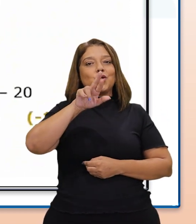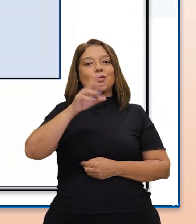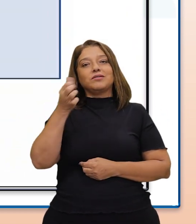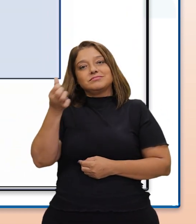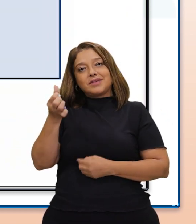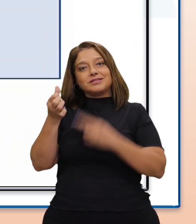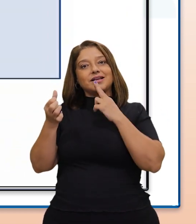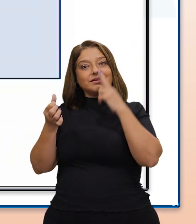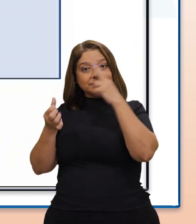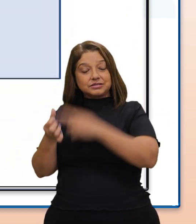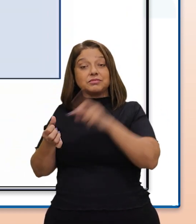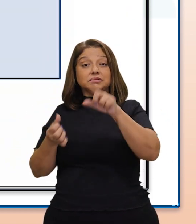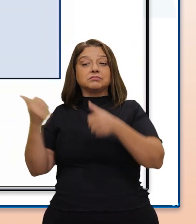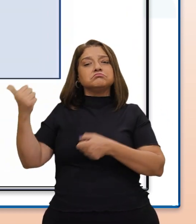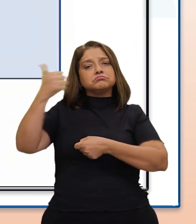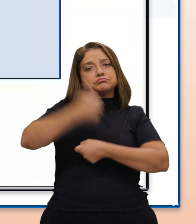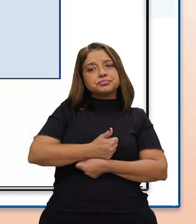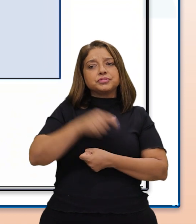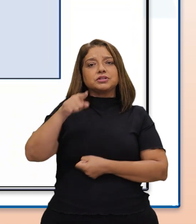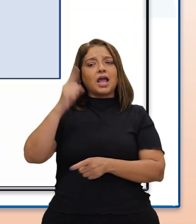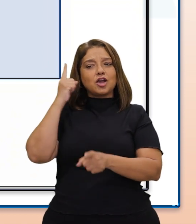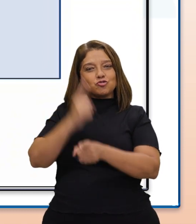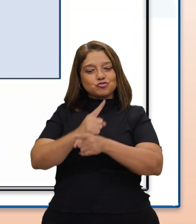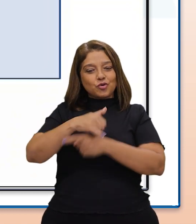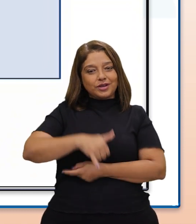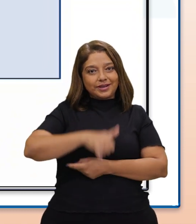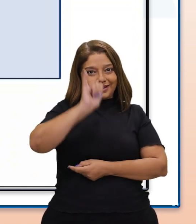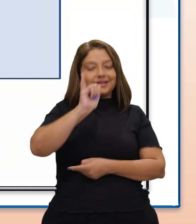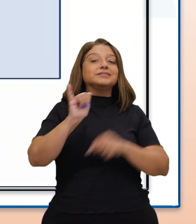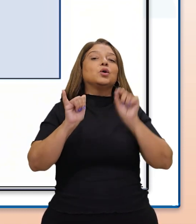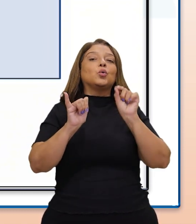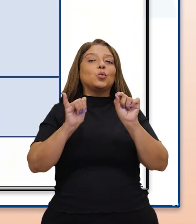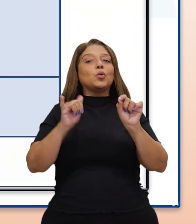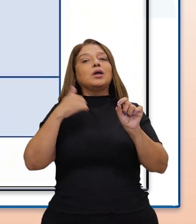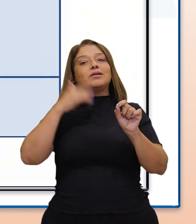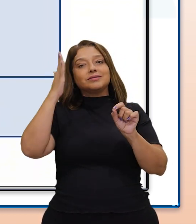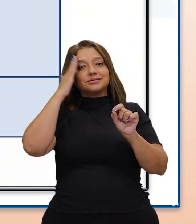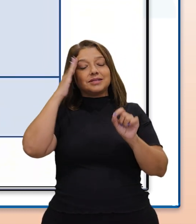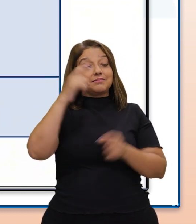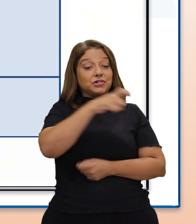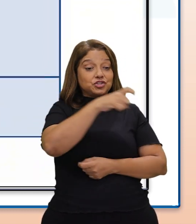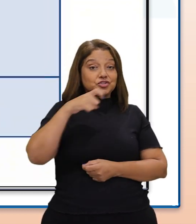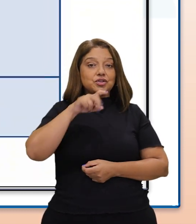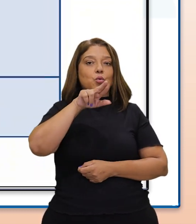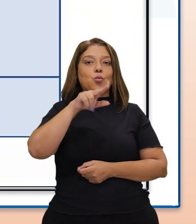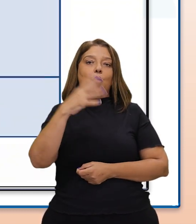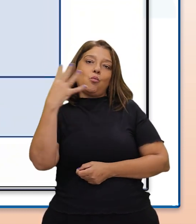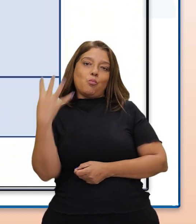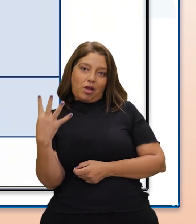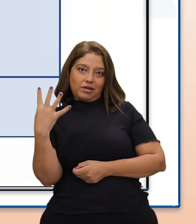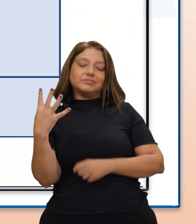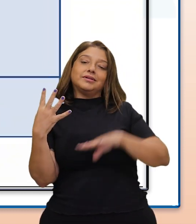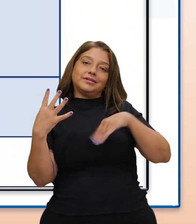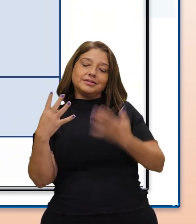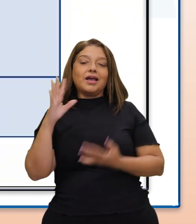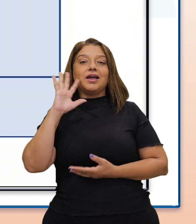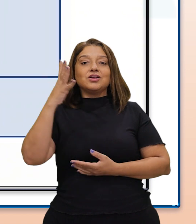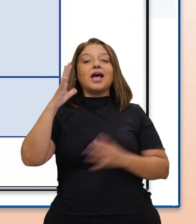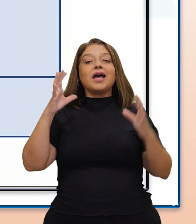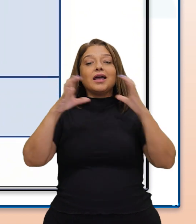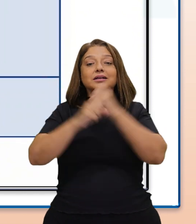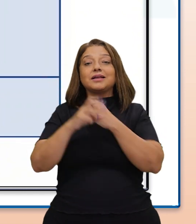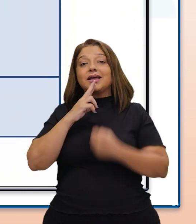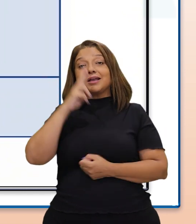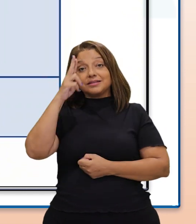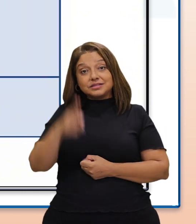Substituindo esse valor encontrado de Y, podemos considerar que X é igual a 4. Portanto, a solução do sistema